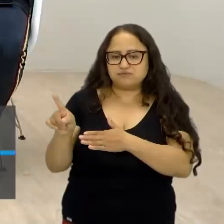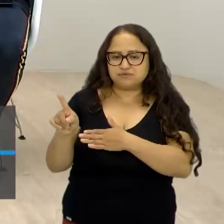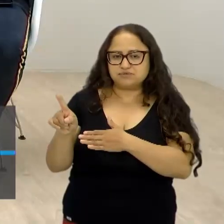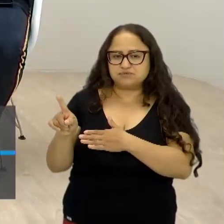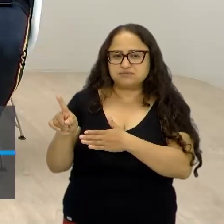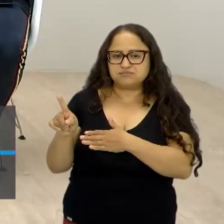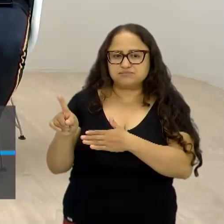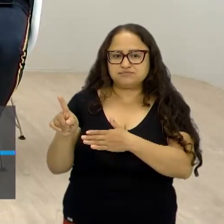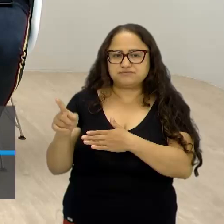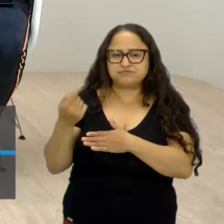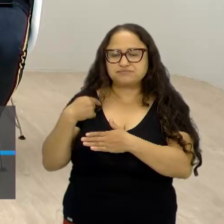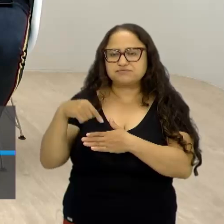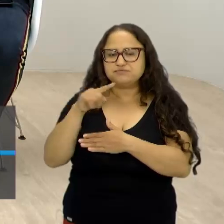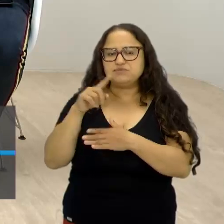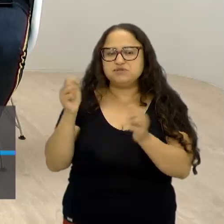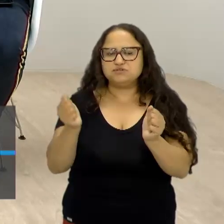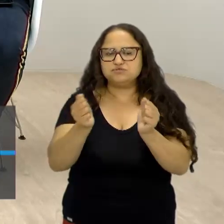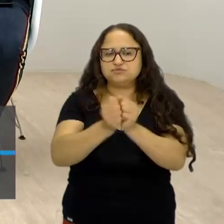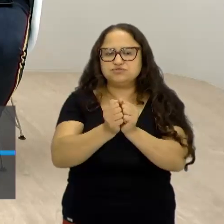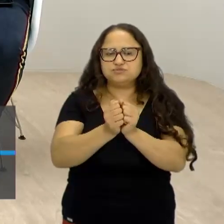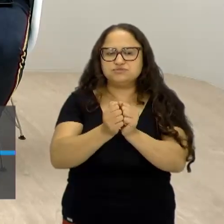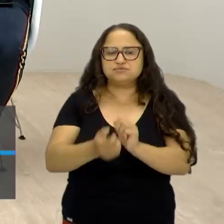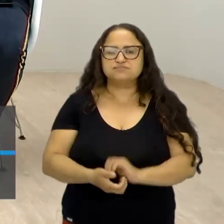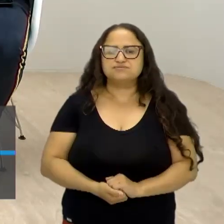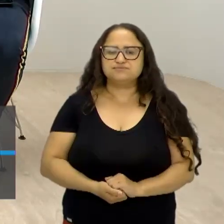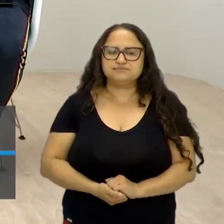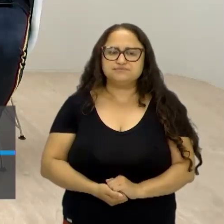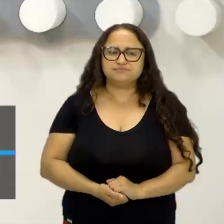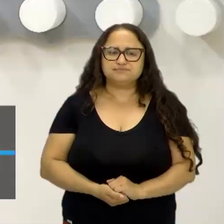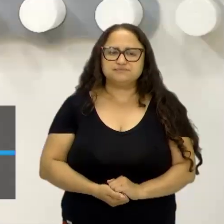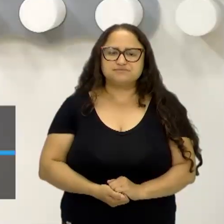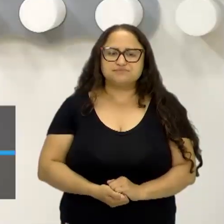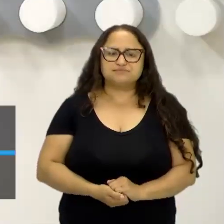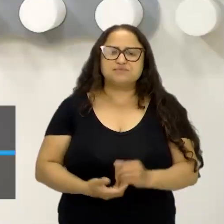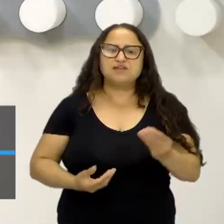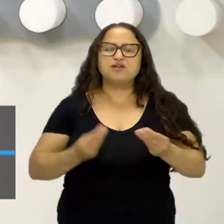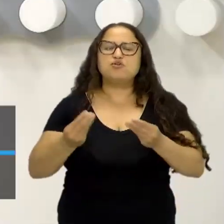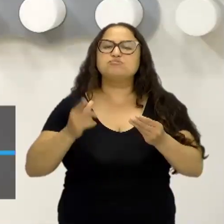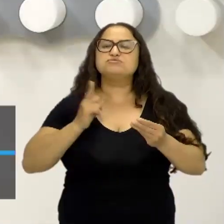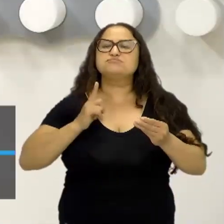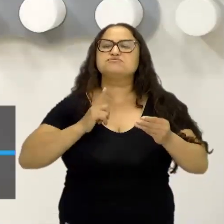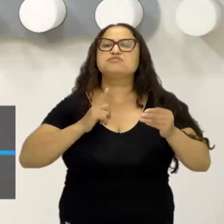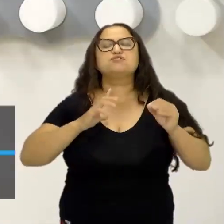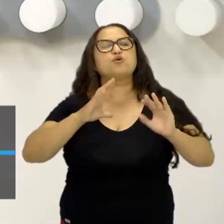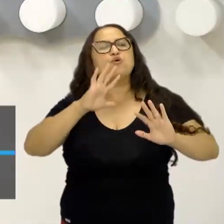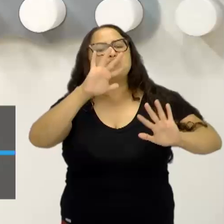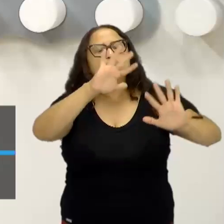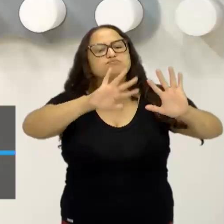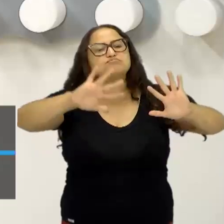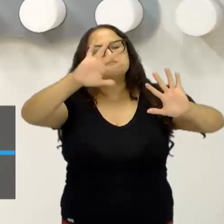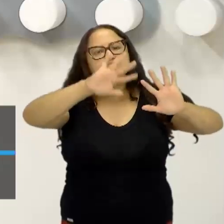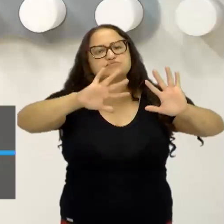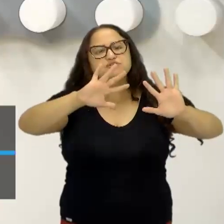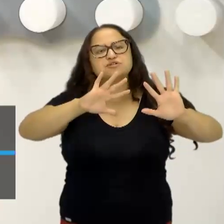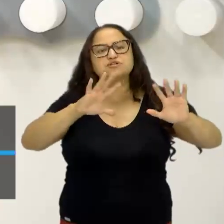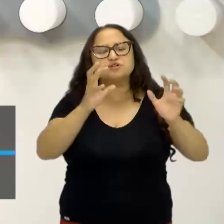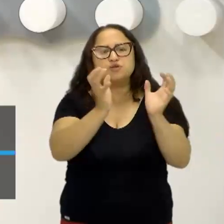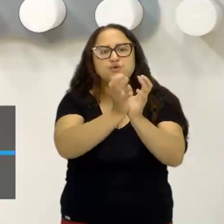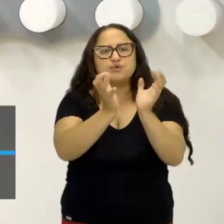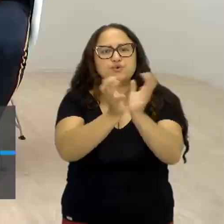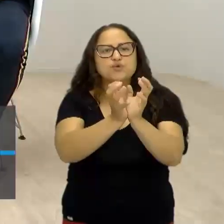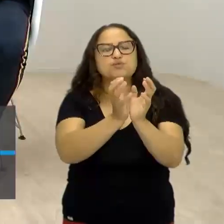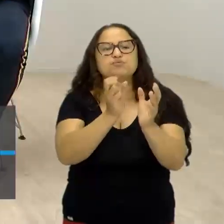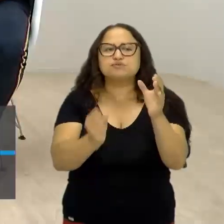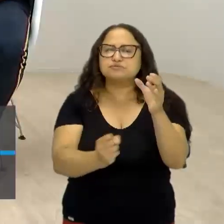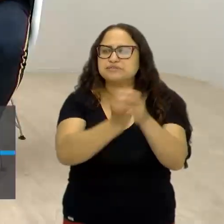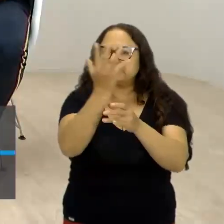esse mosaico que nós temos aqui de construção conjunta. Isso,